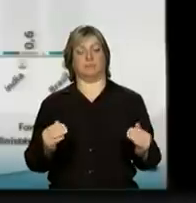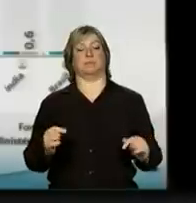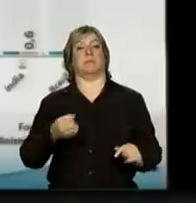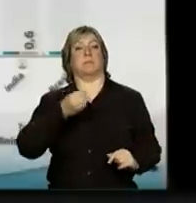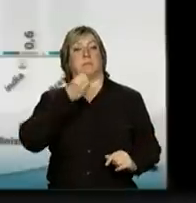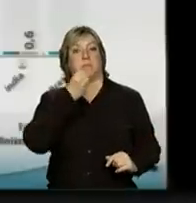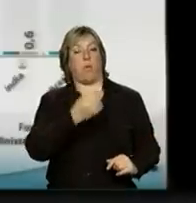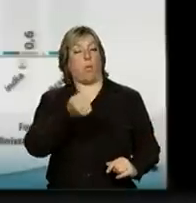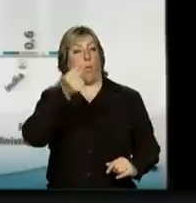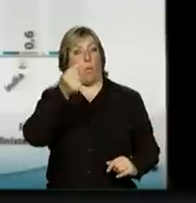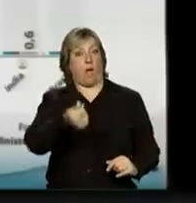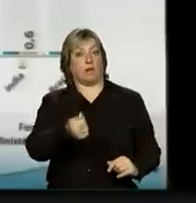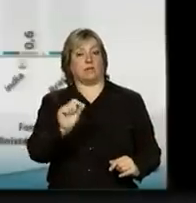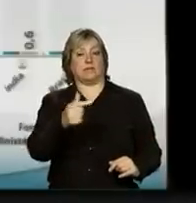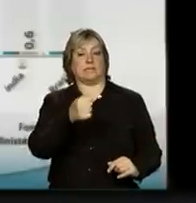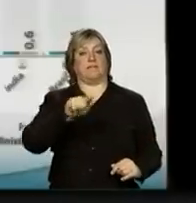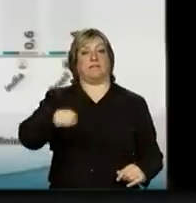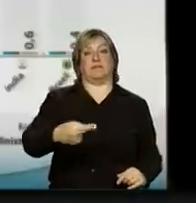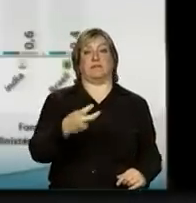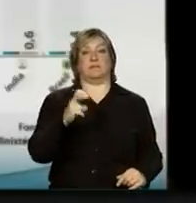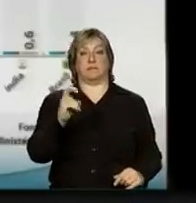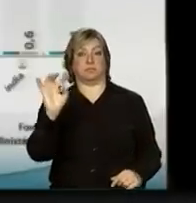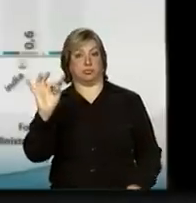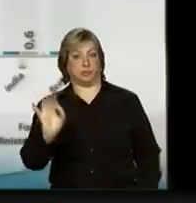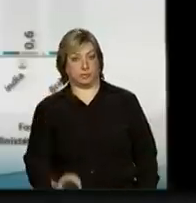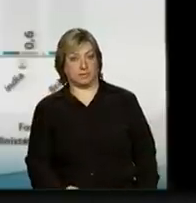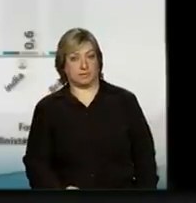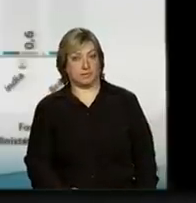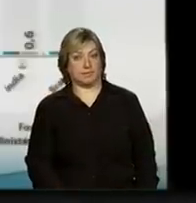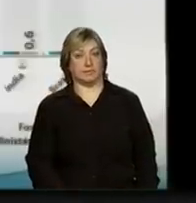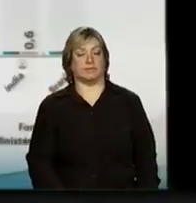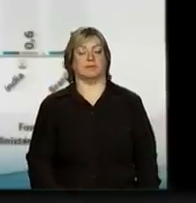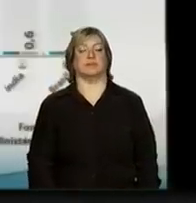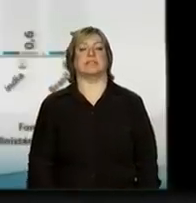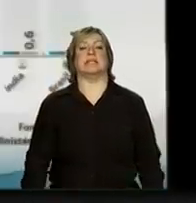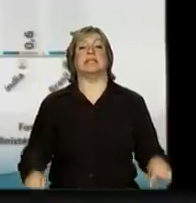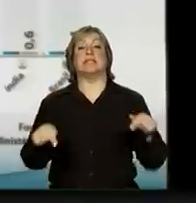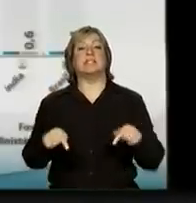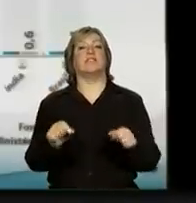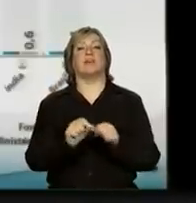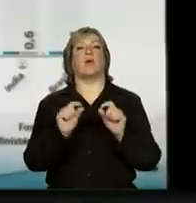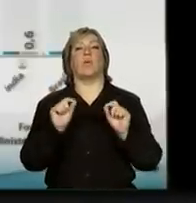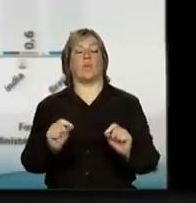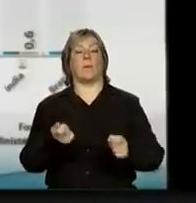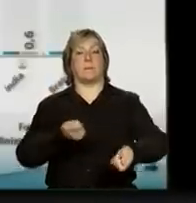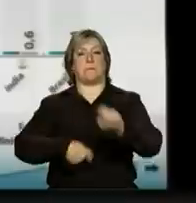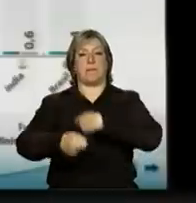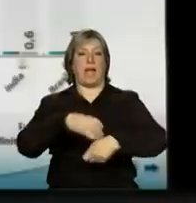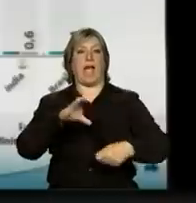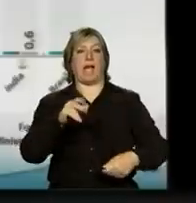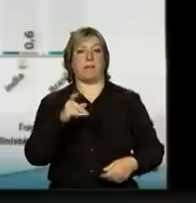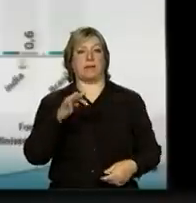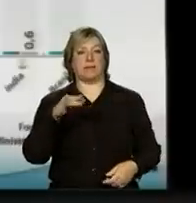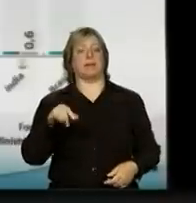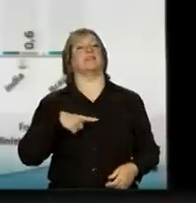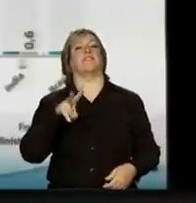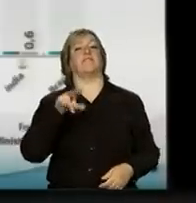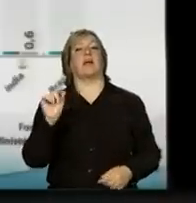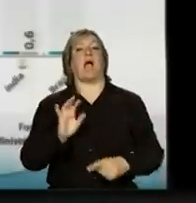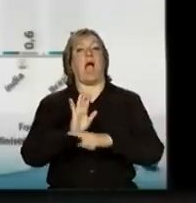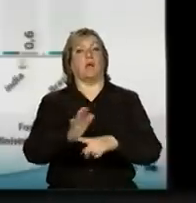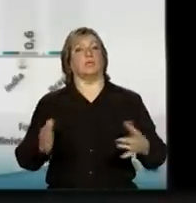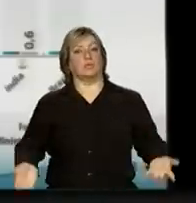civilizado, de 7,5%, isto faz com que o mercado de capitais vai ser